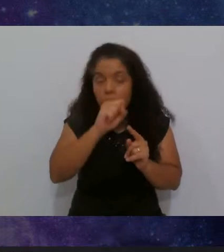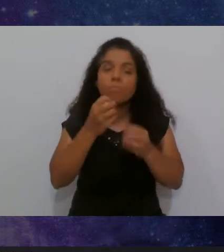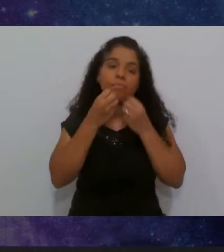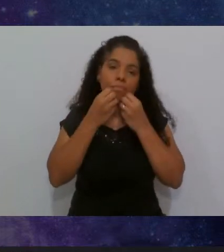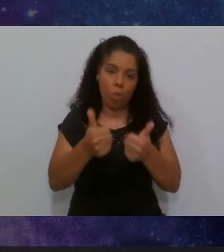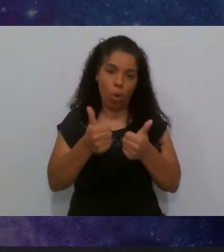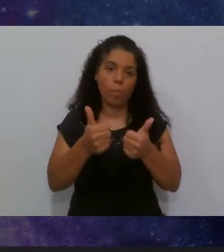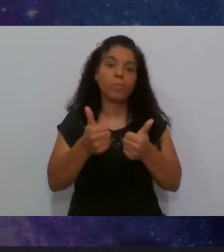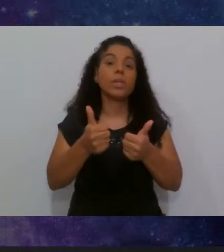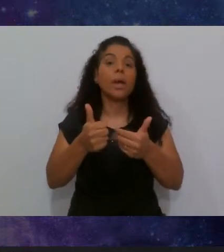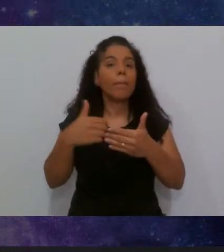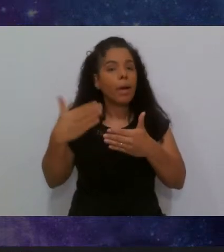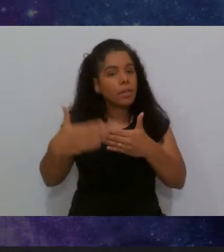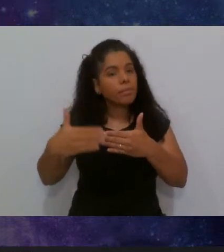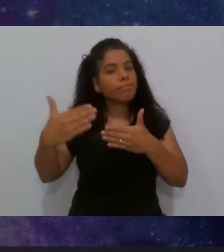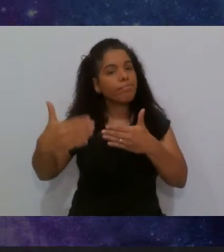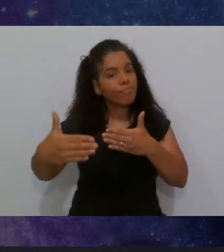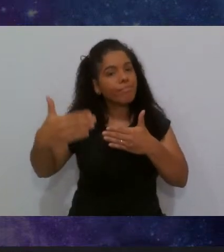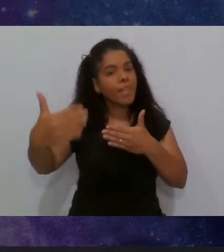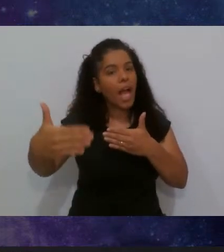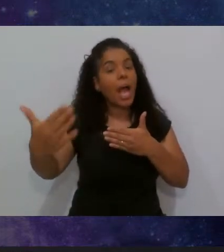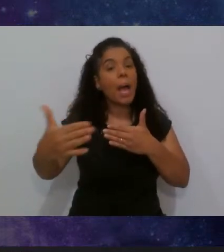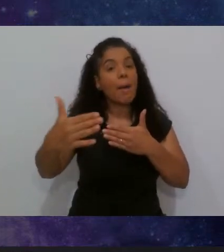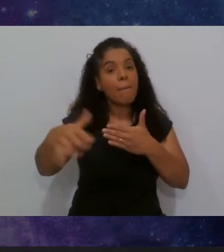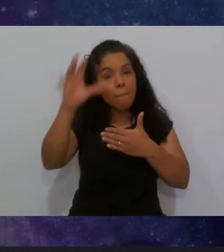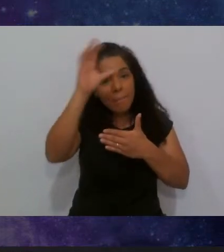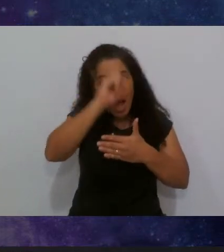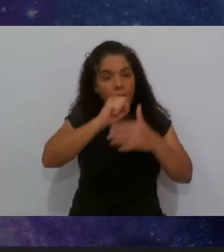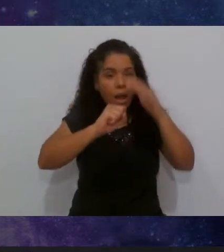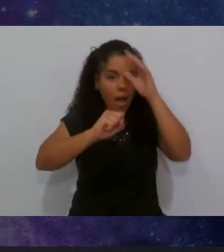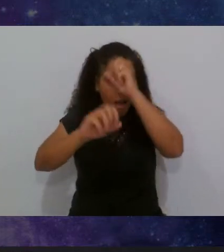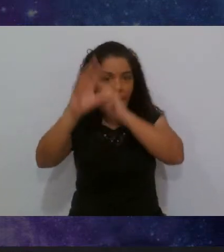mas daqui a um tempo, quanto mais tiver, melhor.